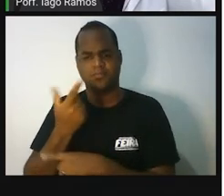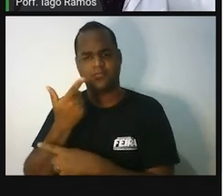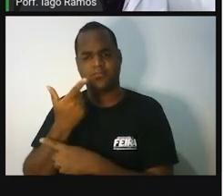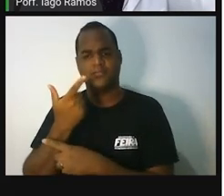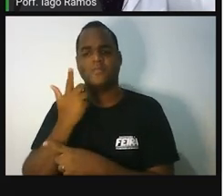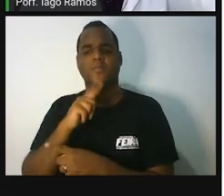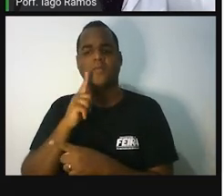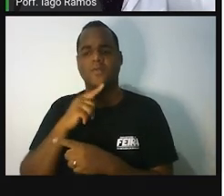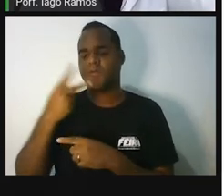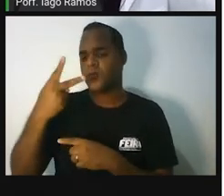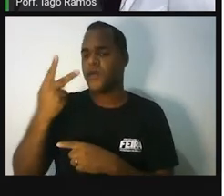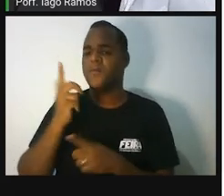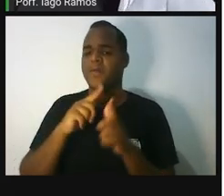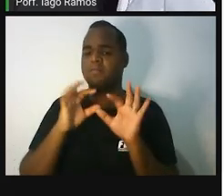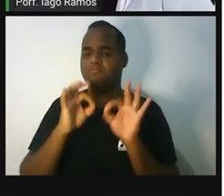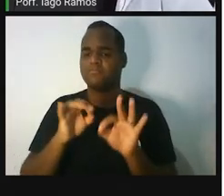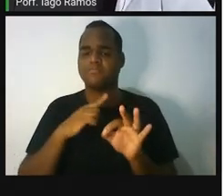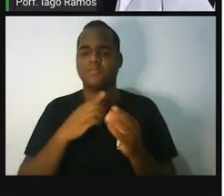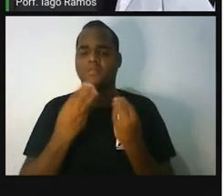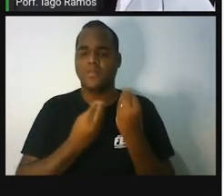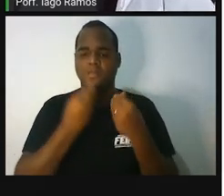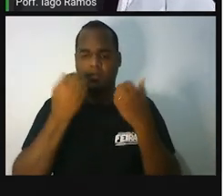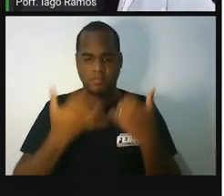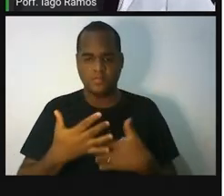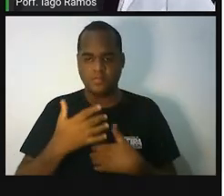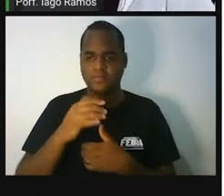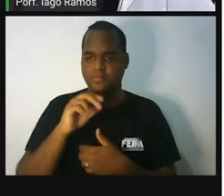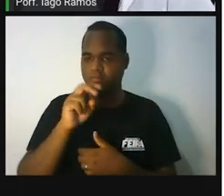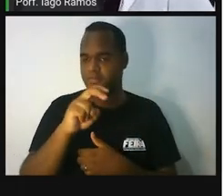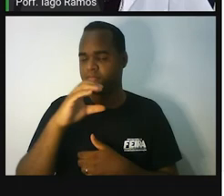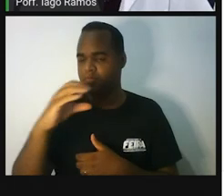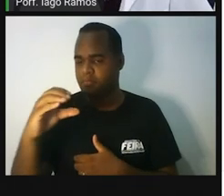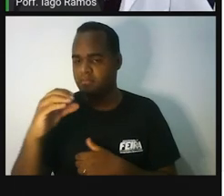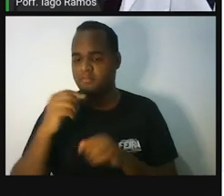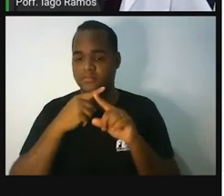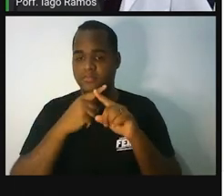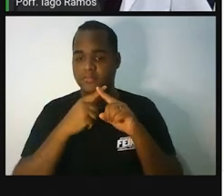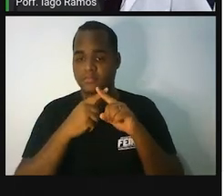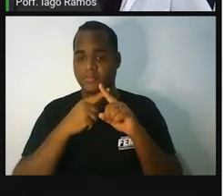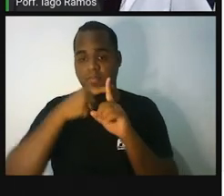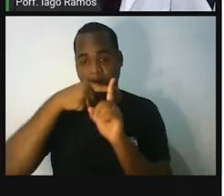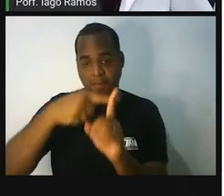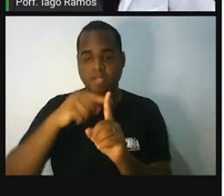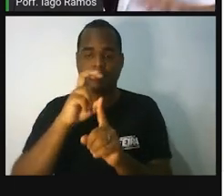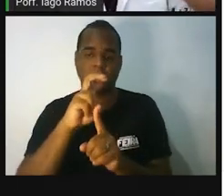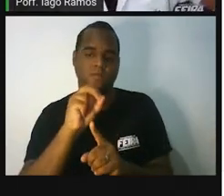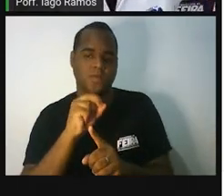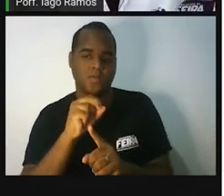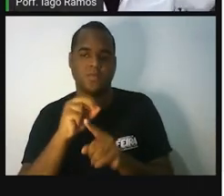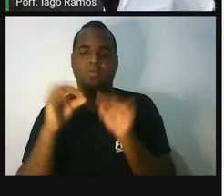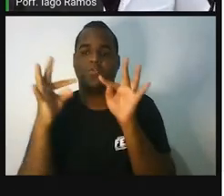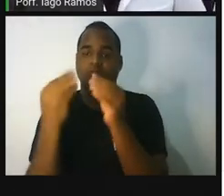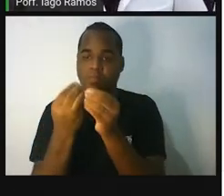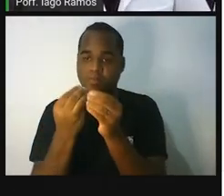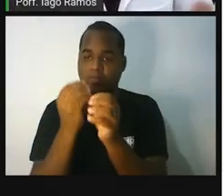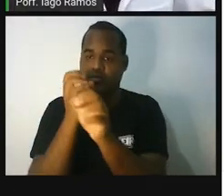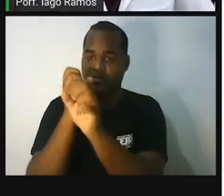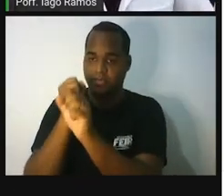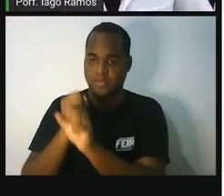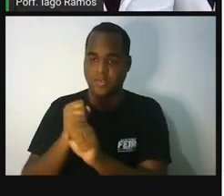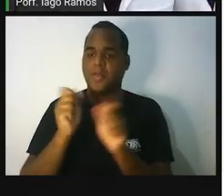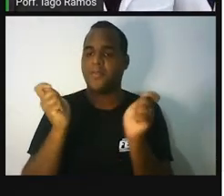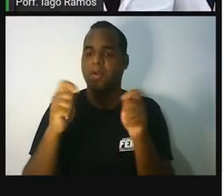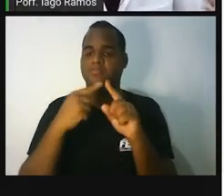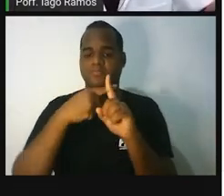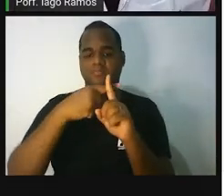segundo? O resultado do segundo é 5C mais 50. E tudo isso vai